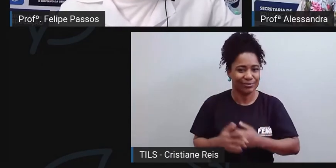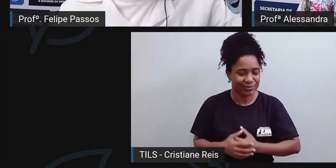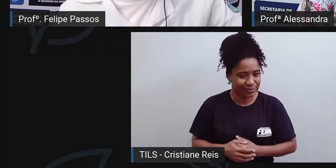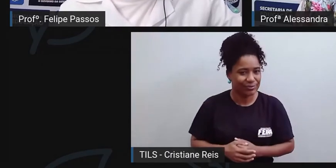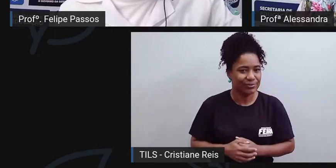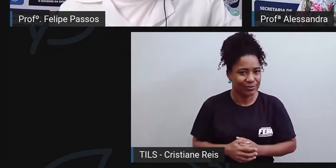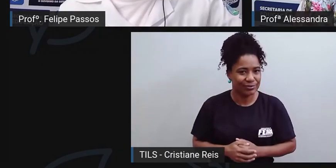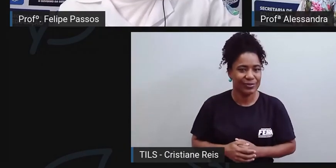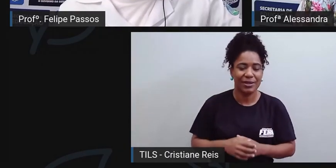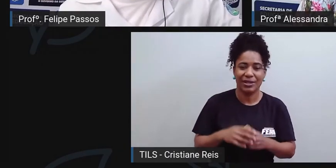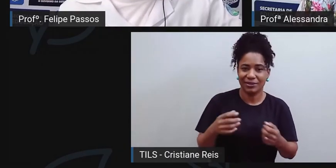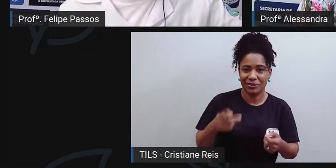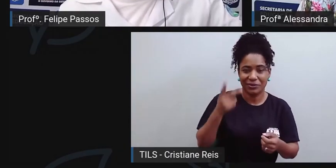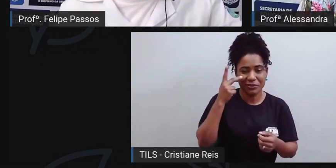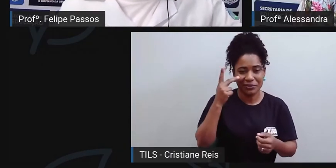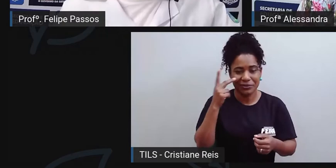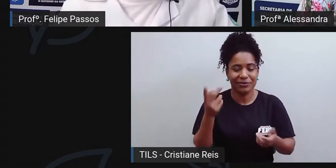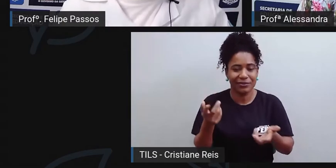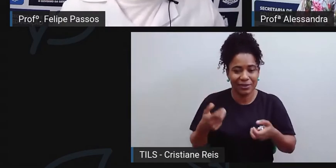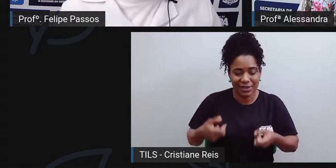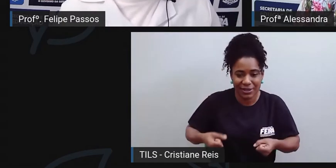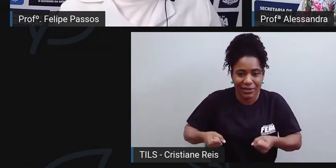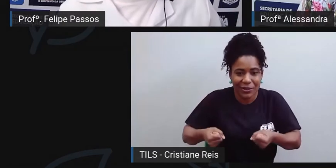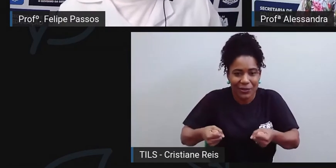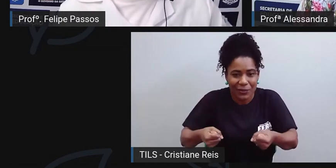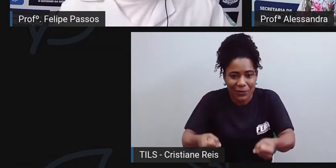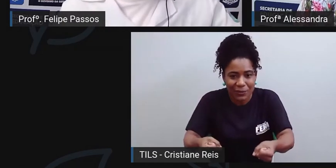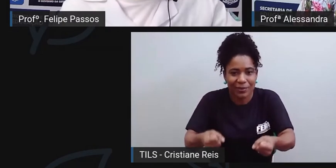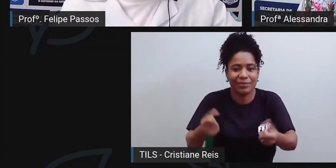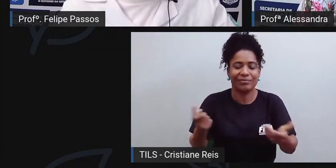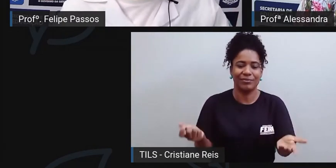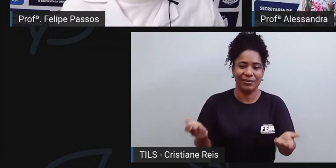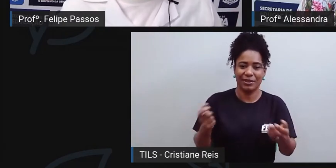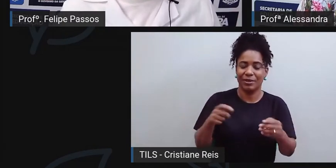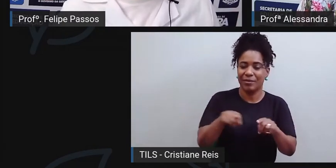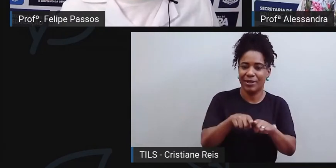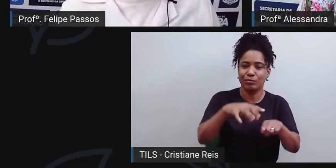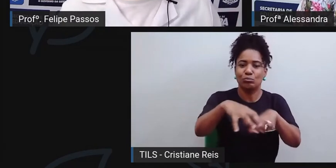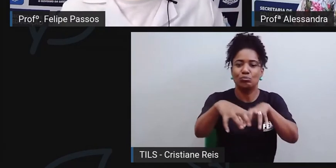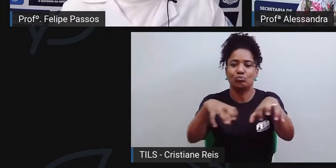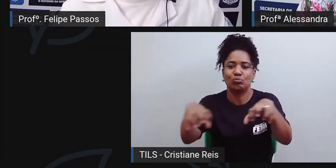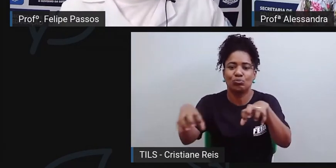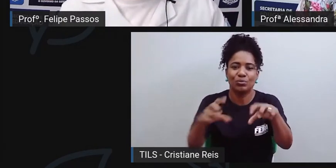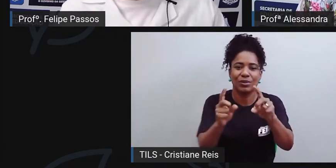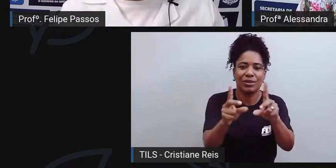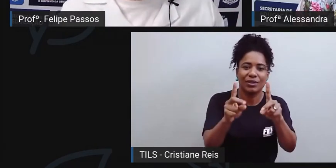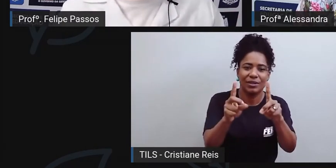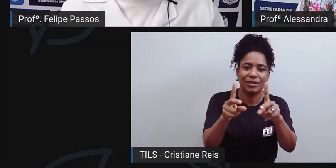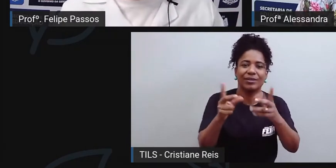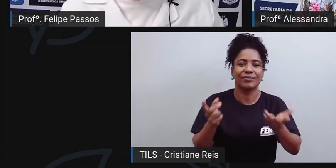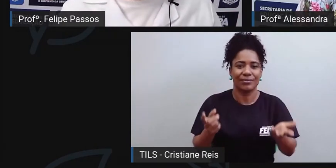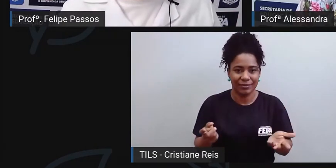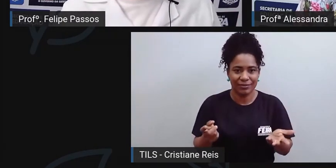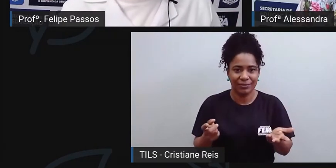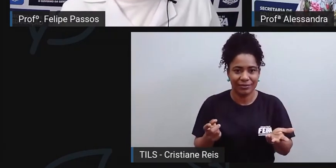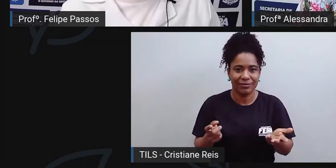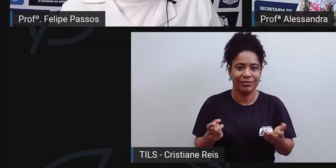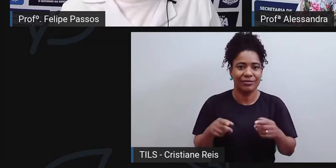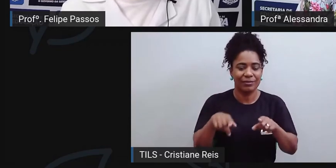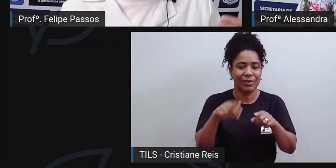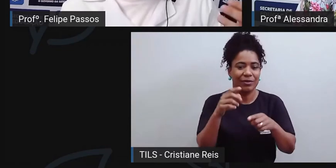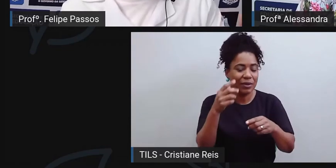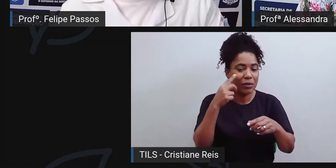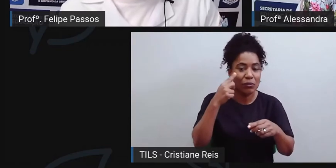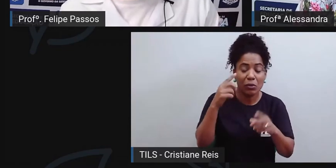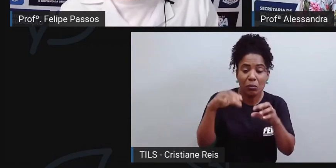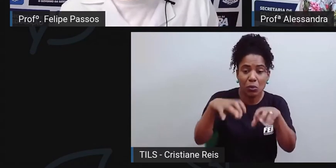carregando as compras, fazendo reposição, ou mesmo ficando ali na barraca, fazendo a venda do produto,